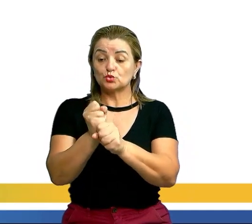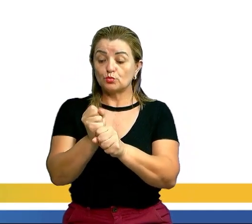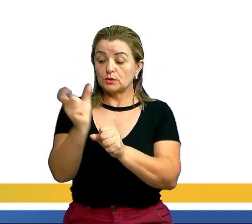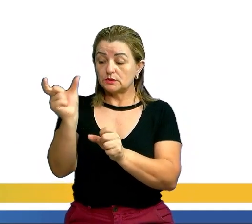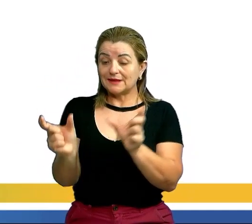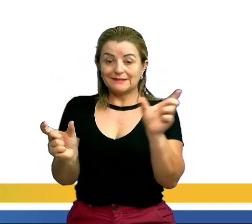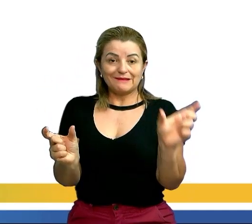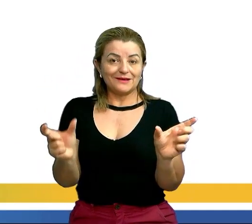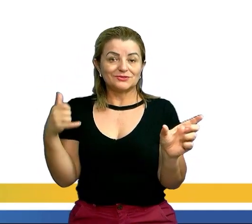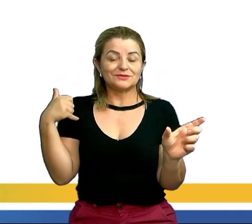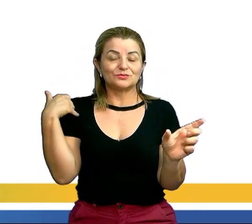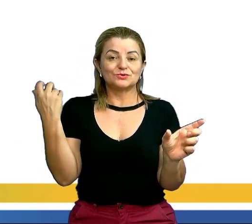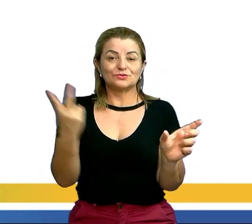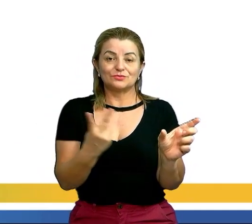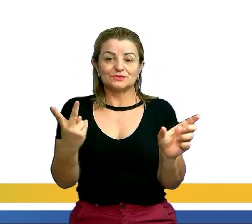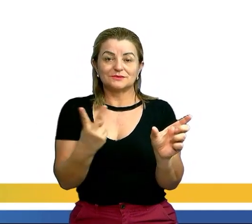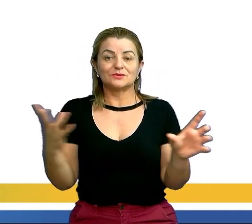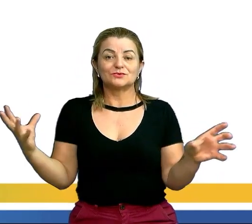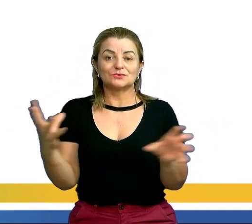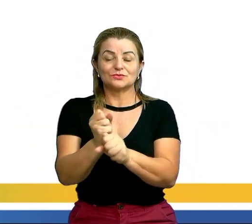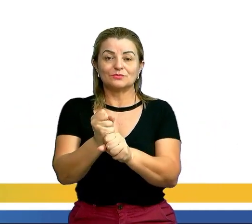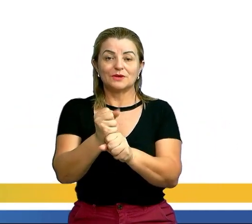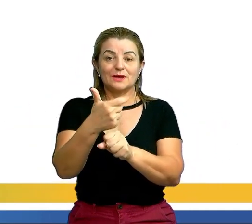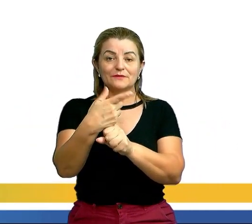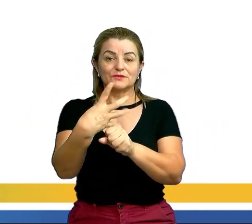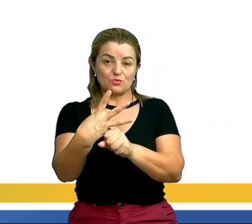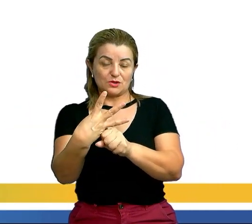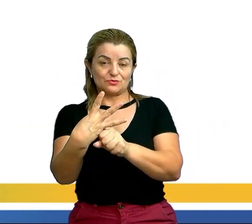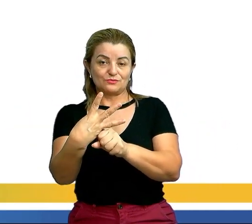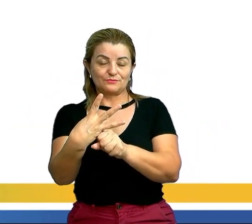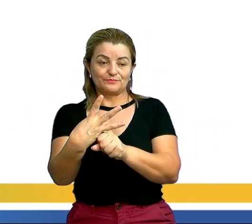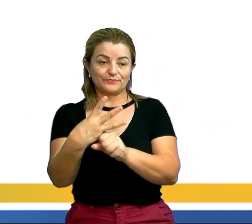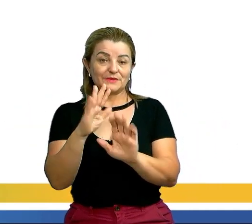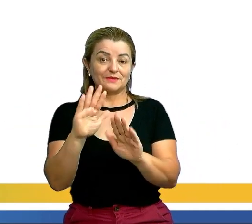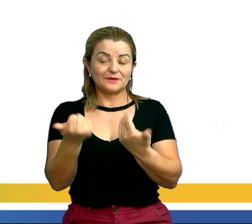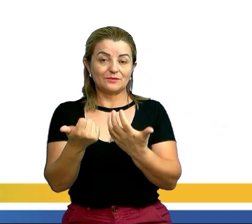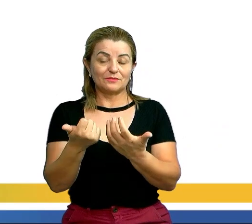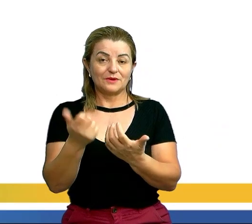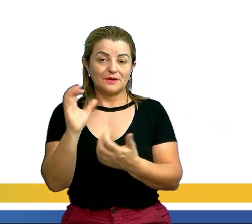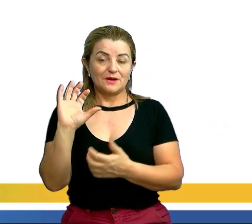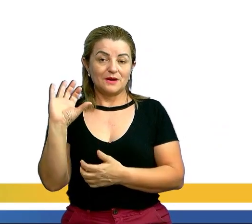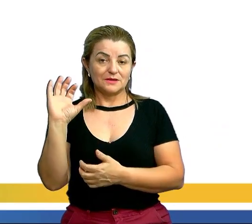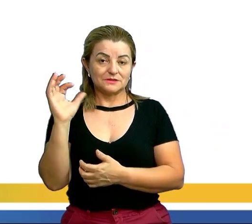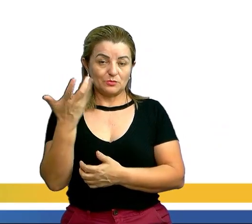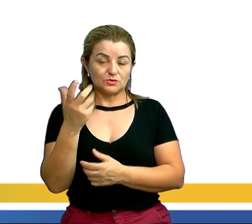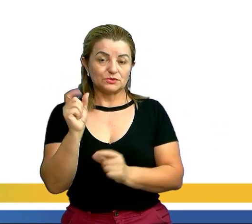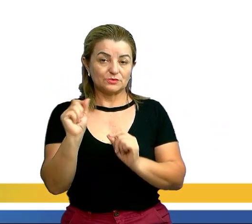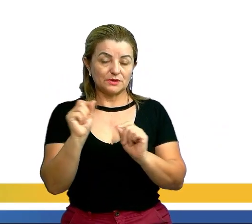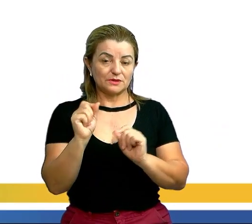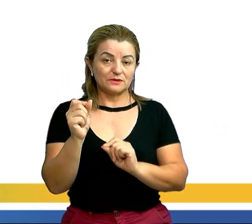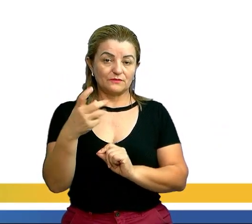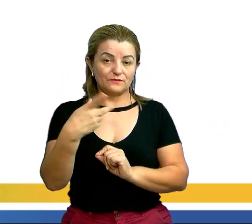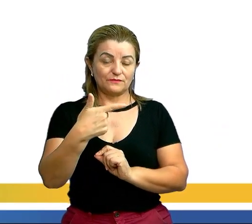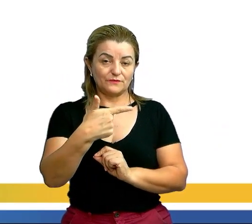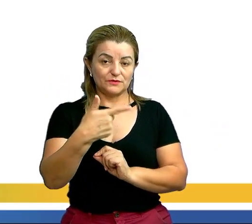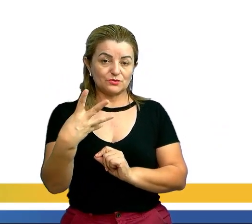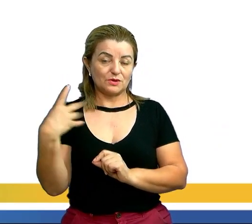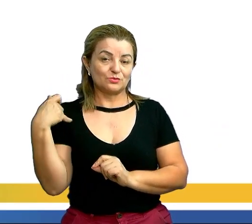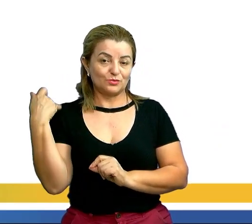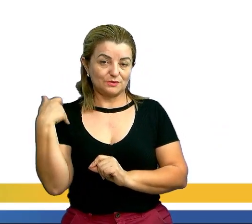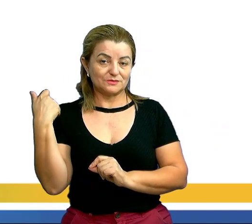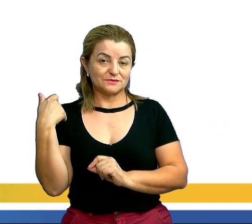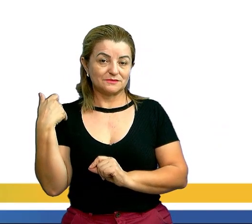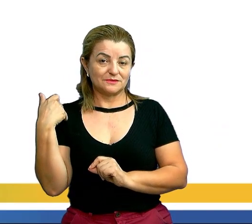mais 12 dá quanto? 24 anos. Então, resposta 24 anos. Gabareto, letra D.